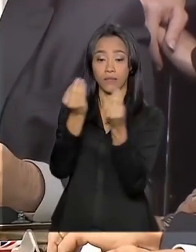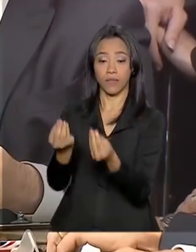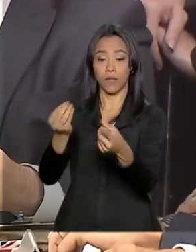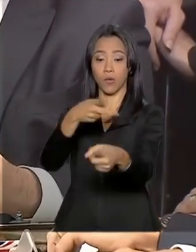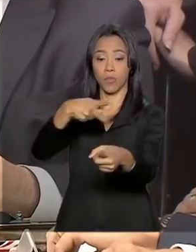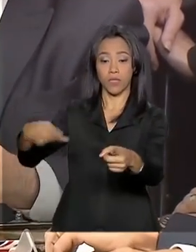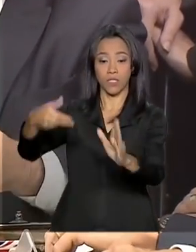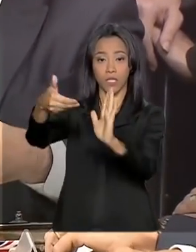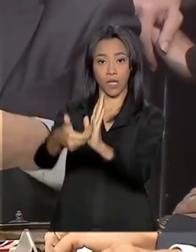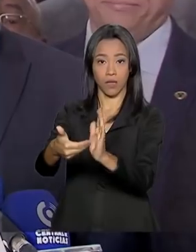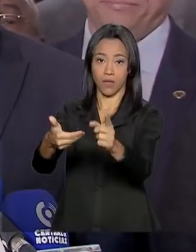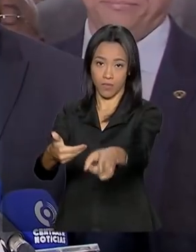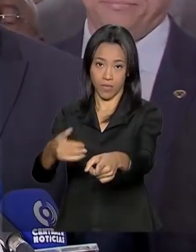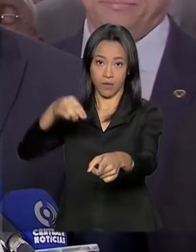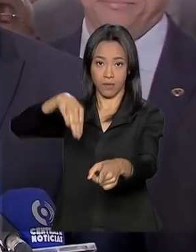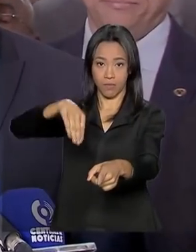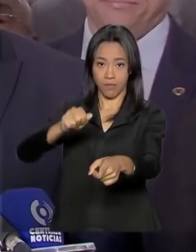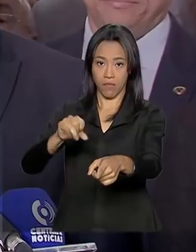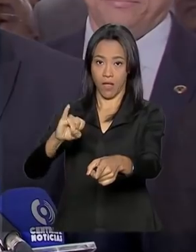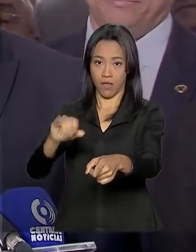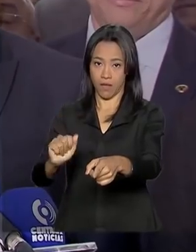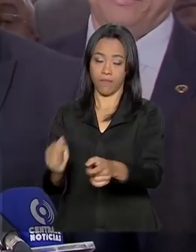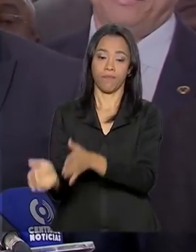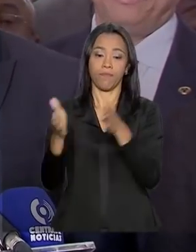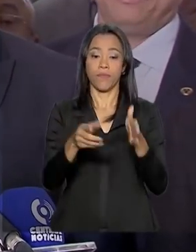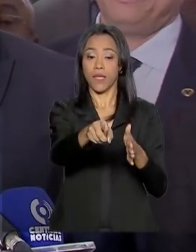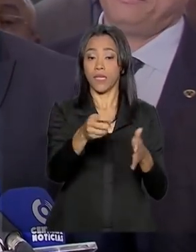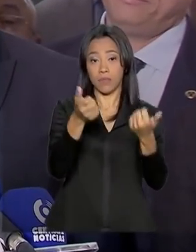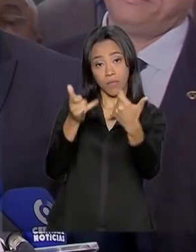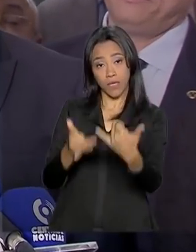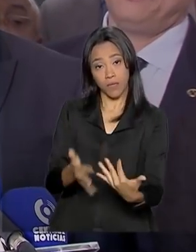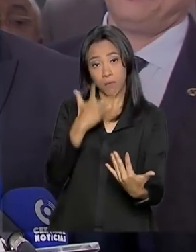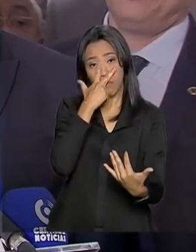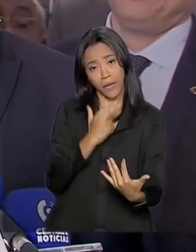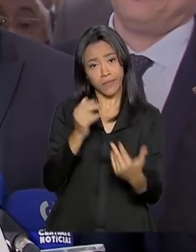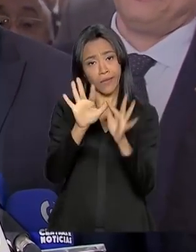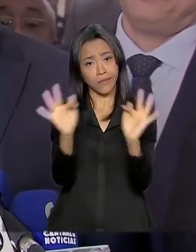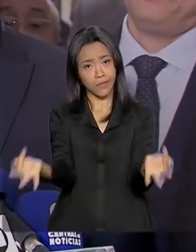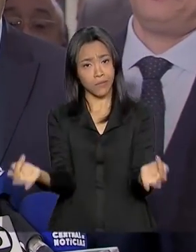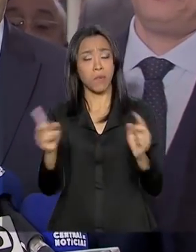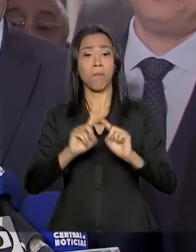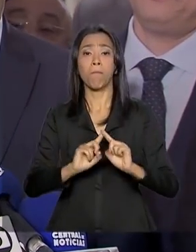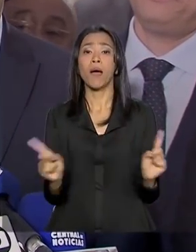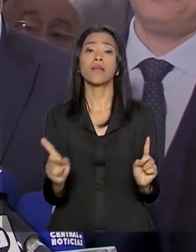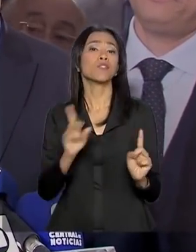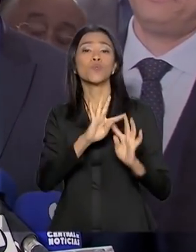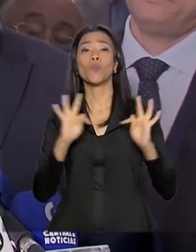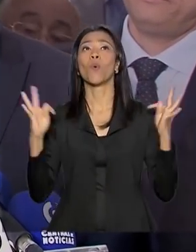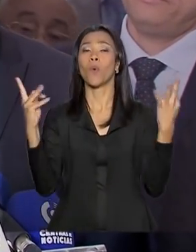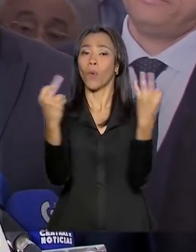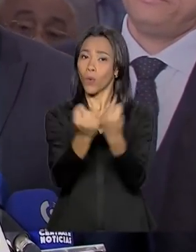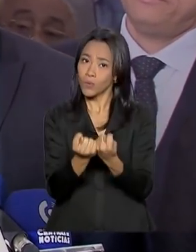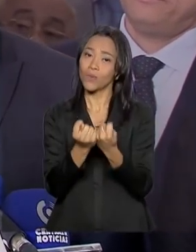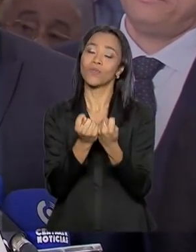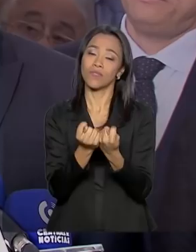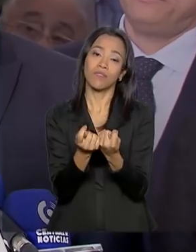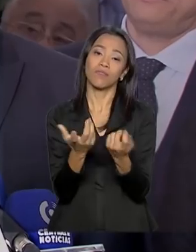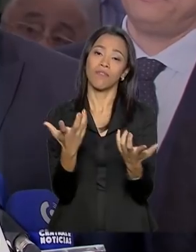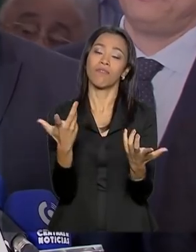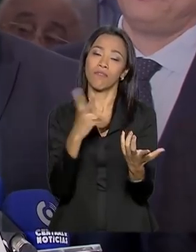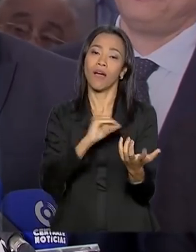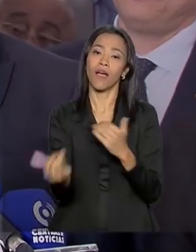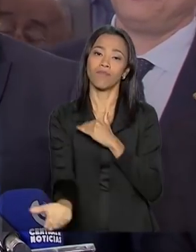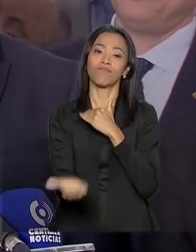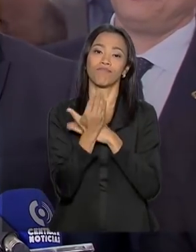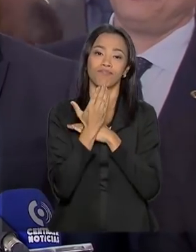Deputados, Rodrigo Maia. É um projeto que parece que é simples, mas atinge todo o Brasil. Todo mundo é motorista ou